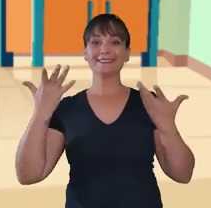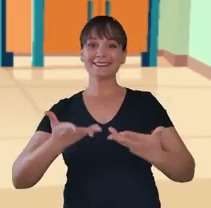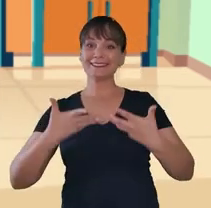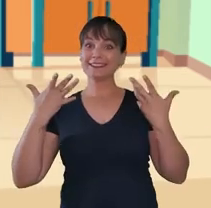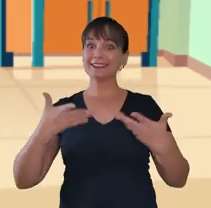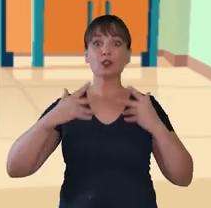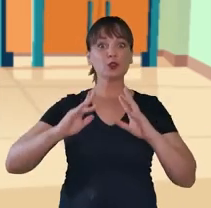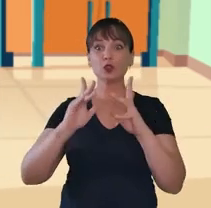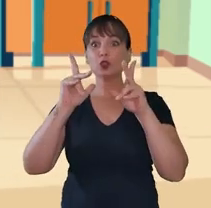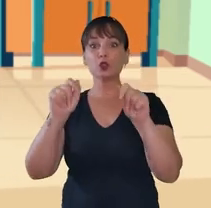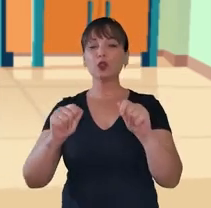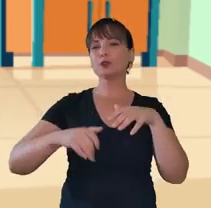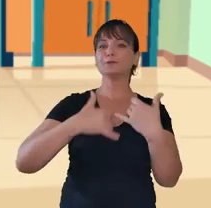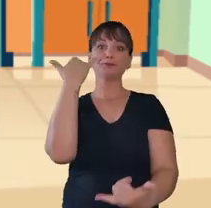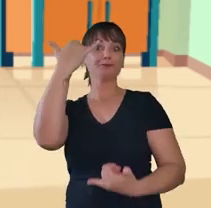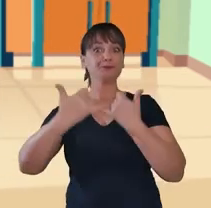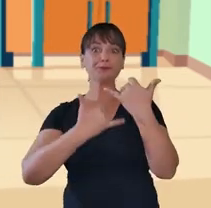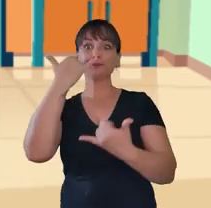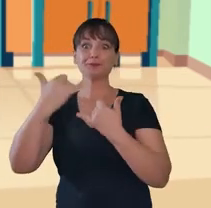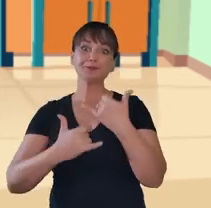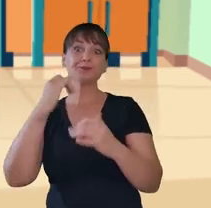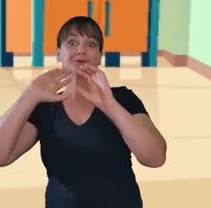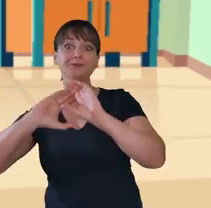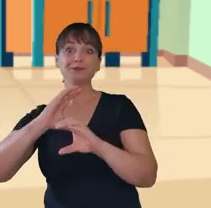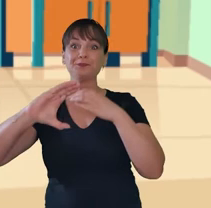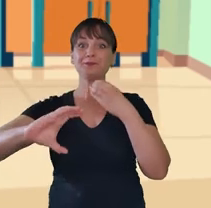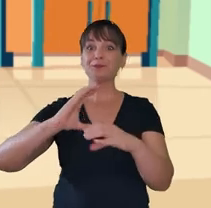noite. E todos, então, brincavam o toré.